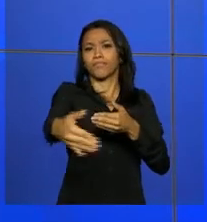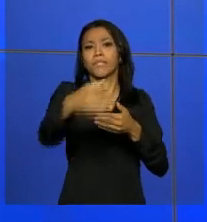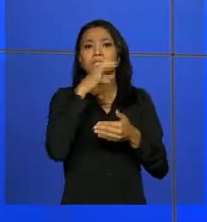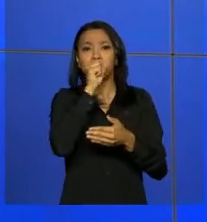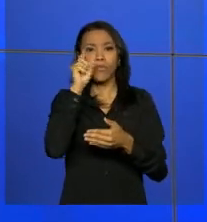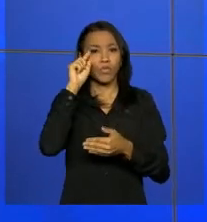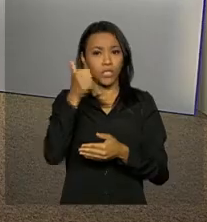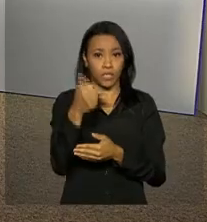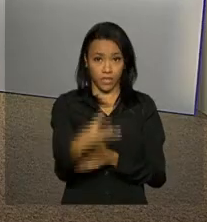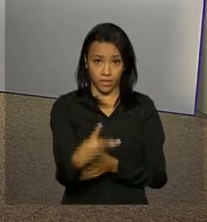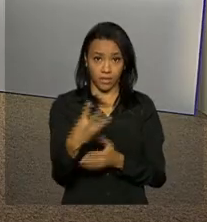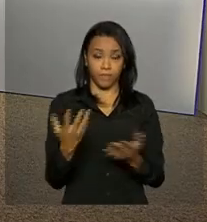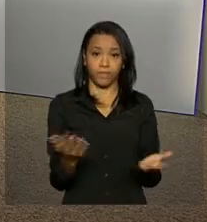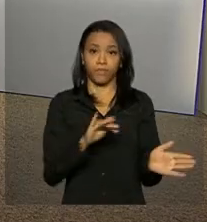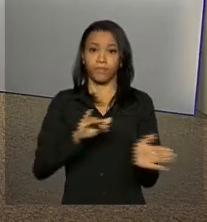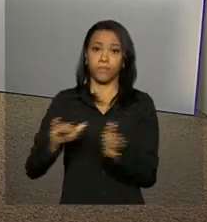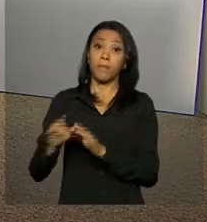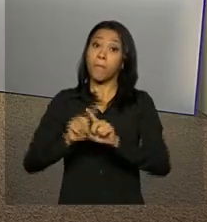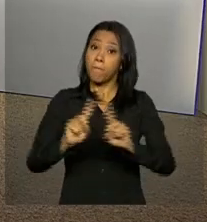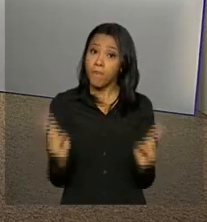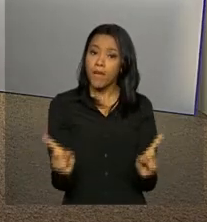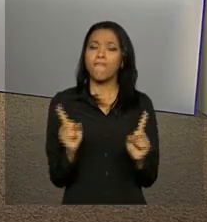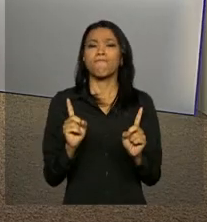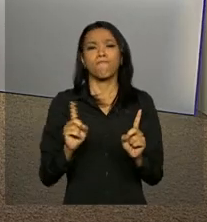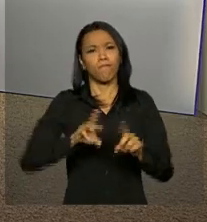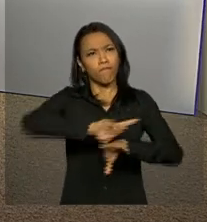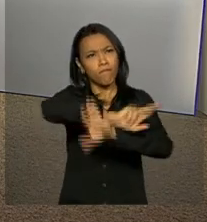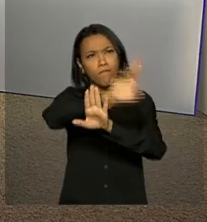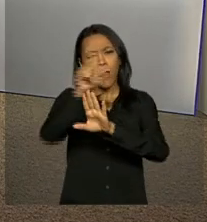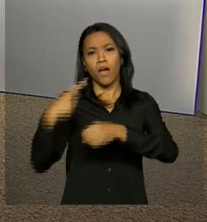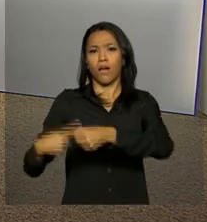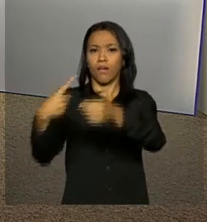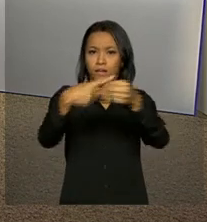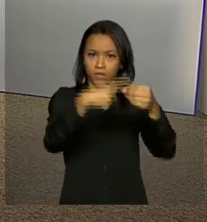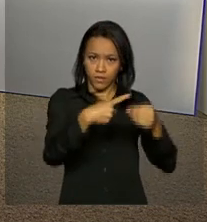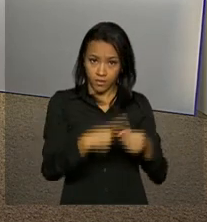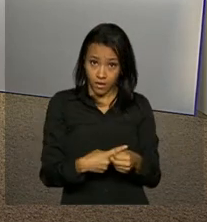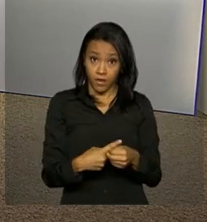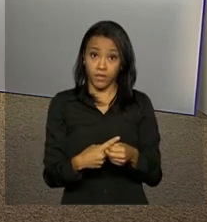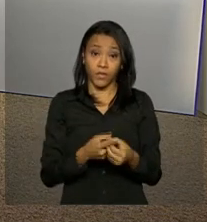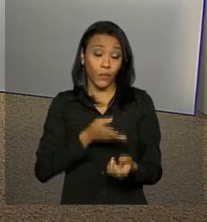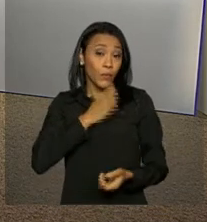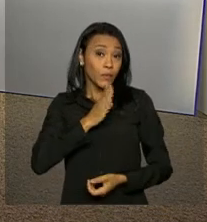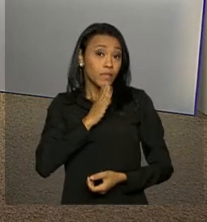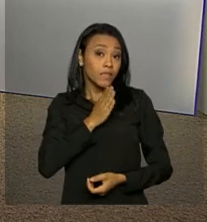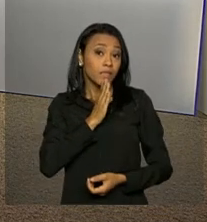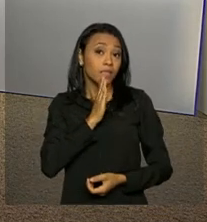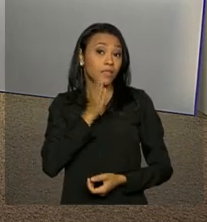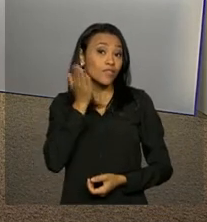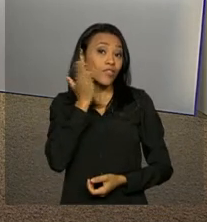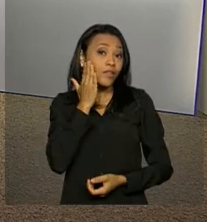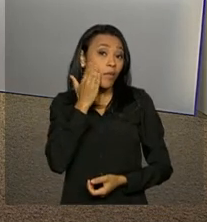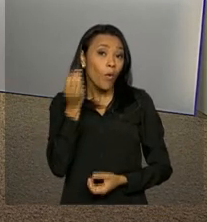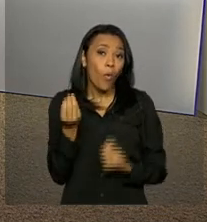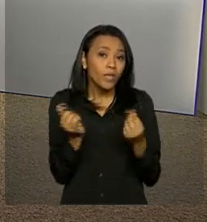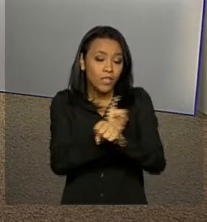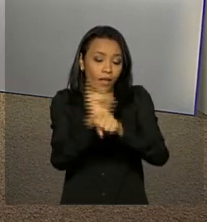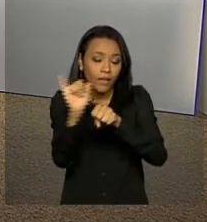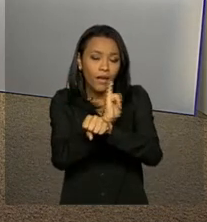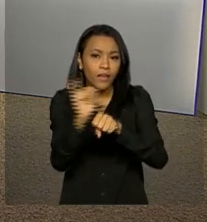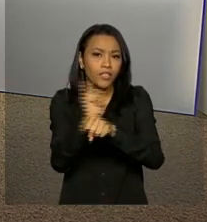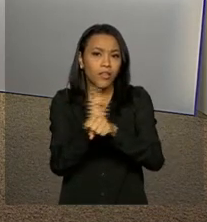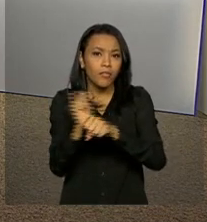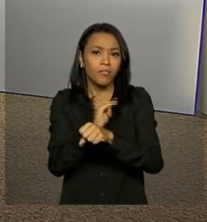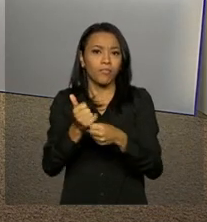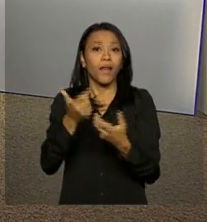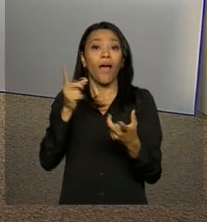sábado, dia 13. Mas, já há várias cidades do país, uma conhecida arma está sendo usada para eliminar o mosquito